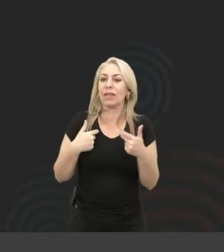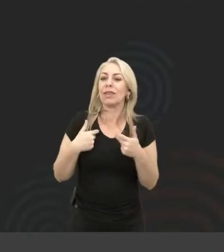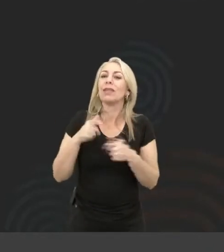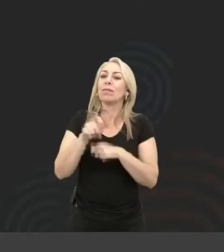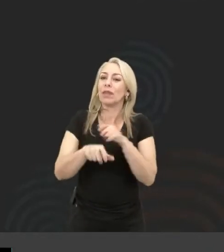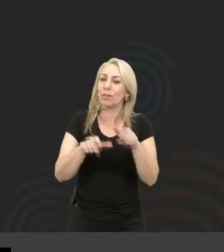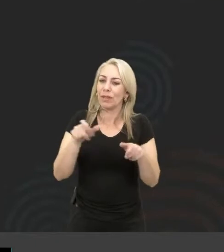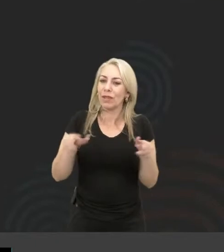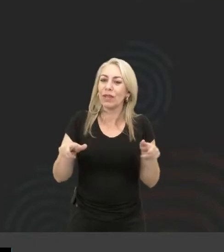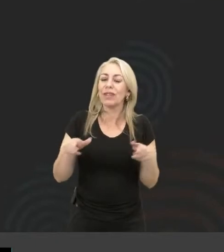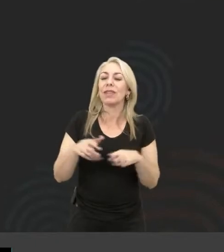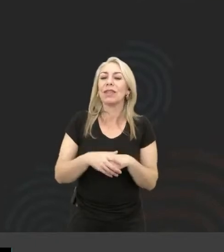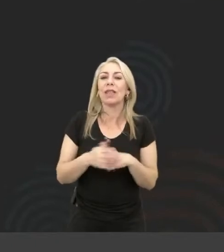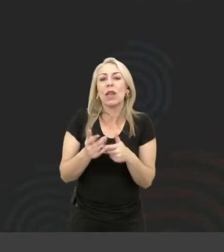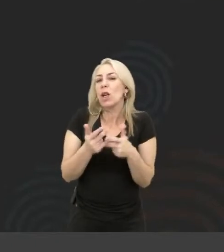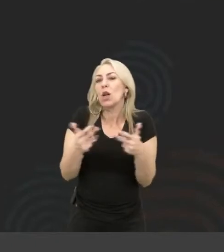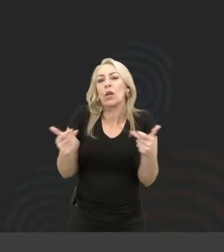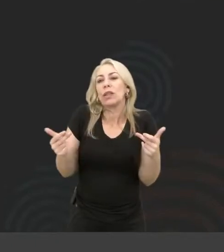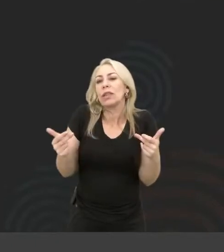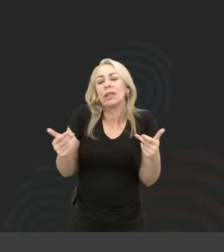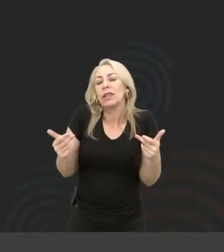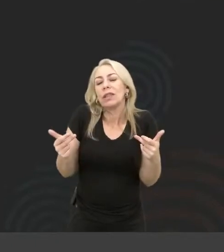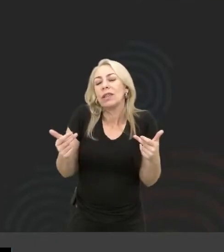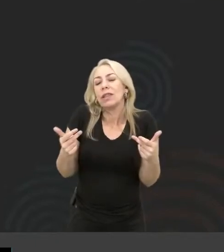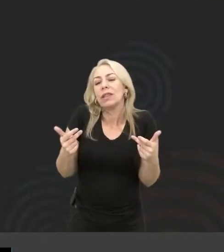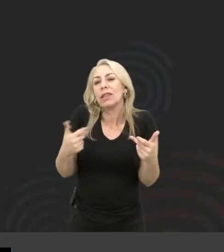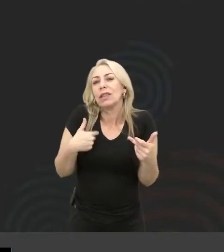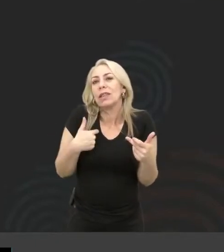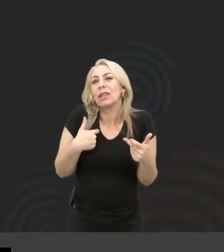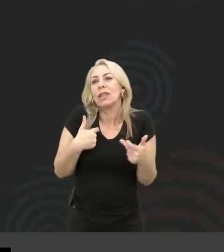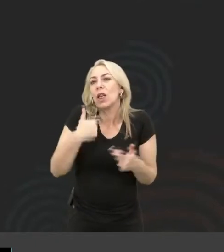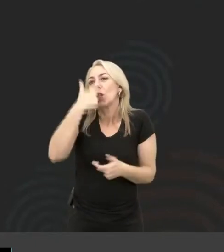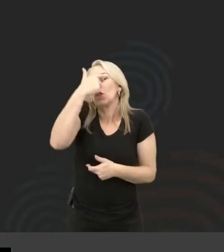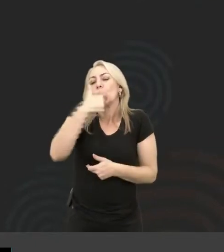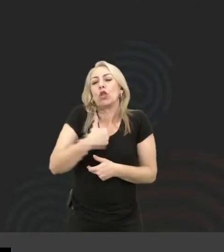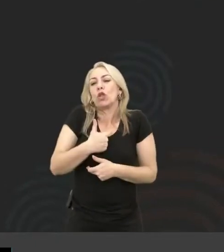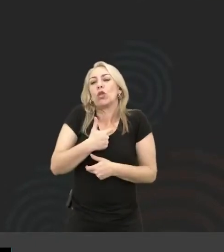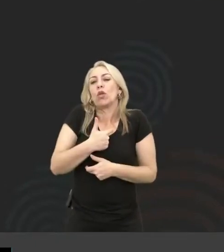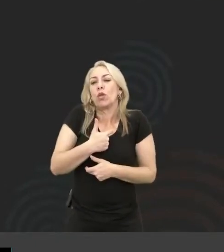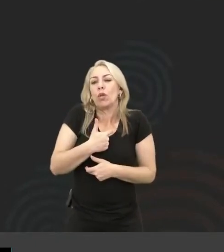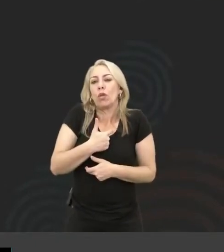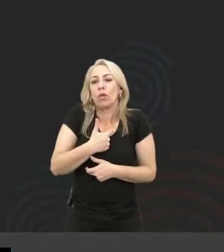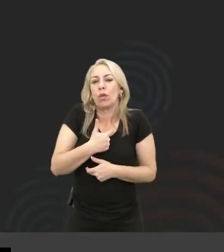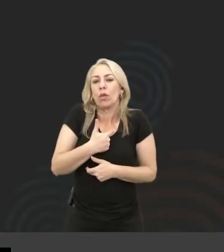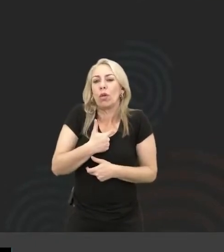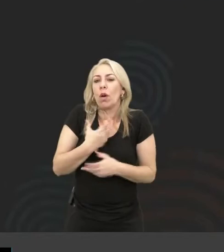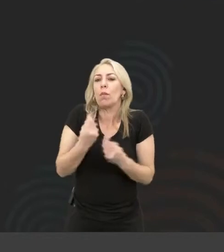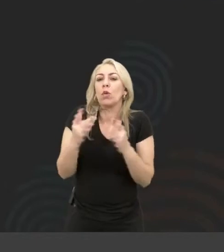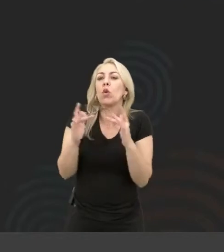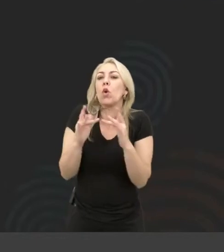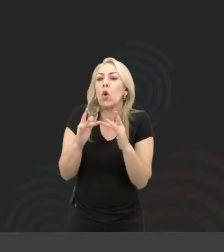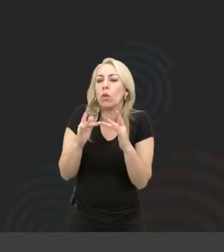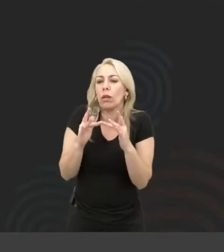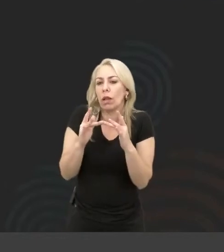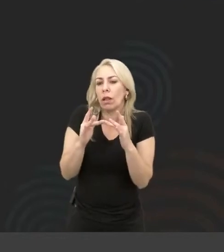pessoas, coisas assim, eu não sou, eu não sou uma pessoa assim, de muito contato físico, mas eu